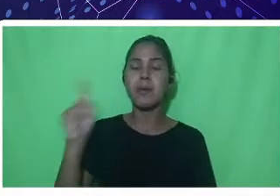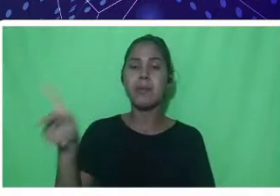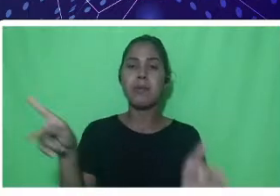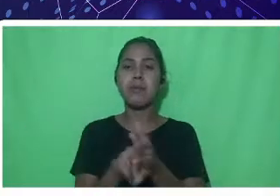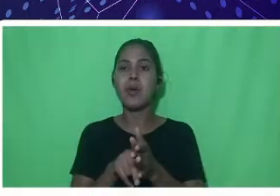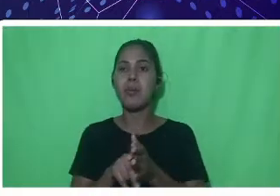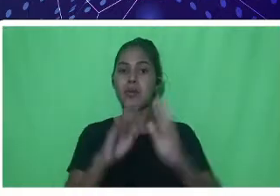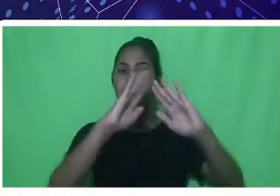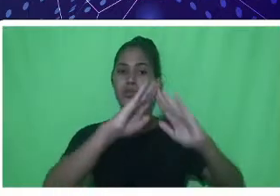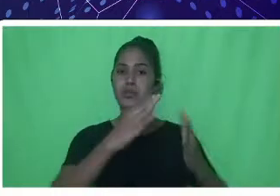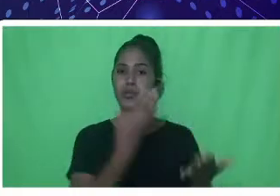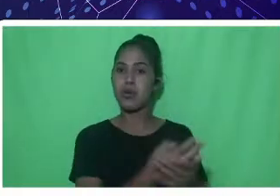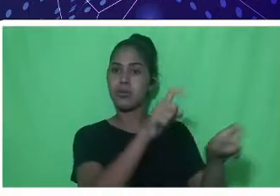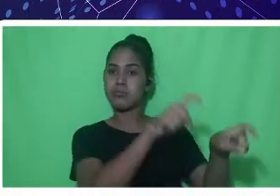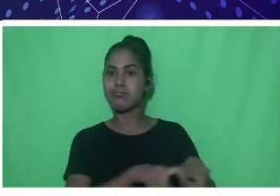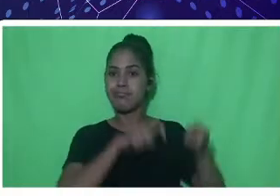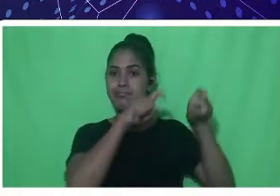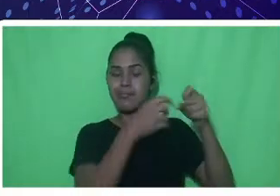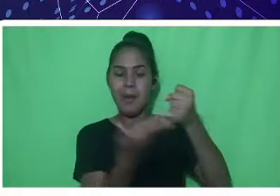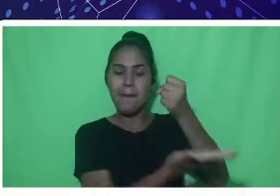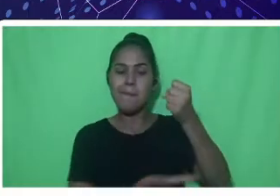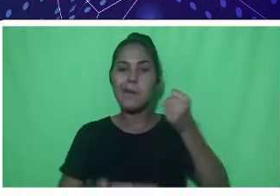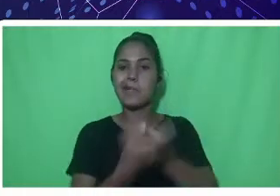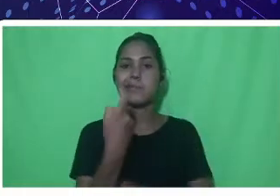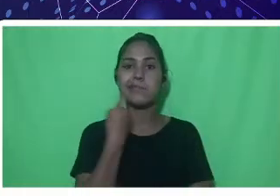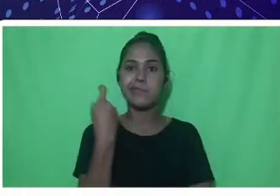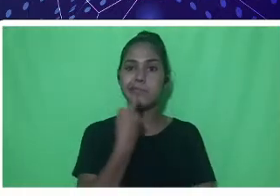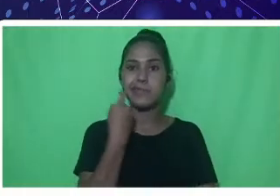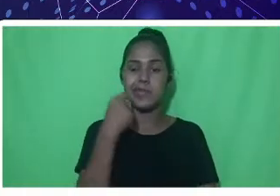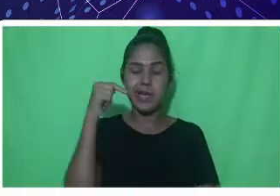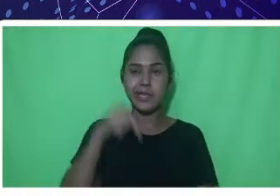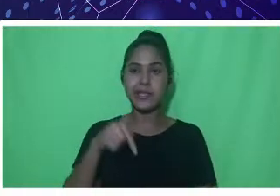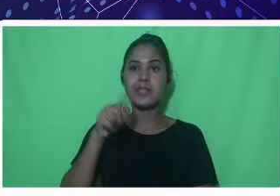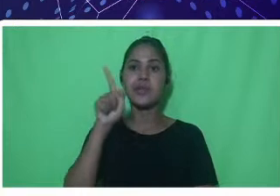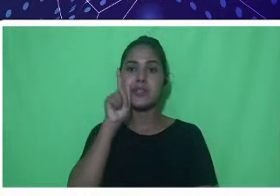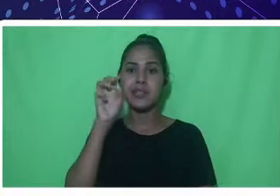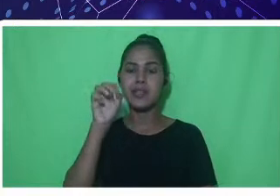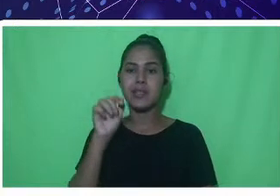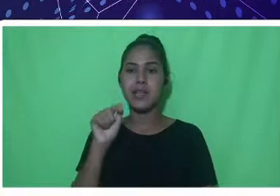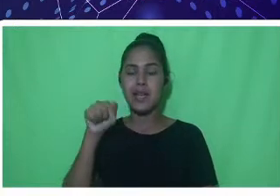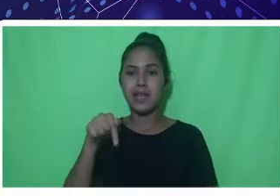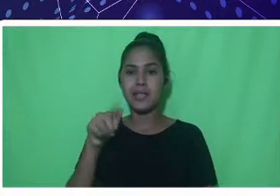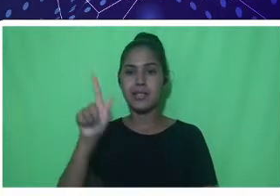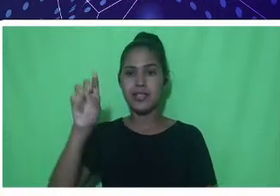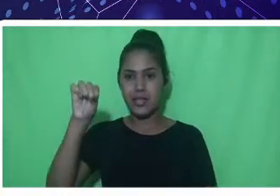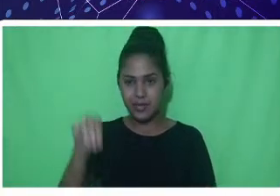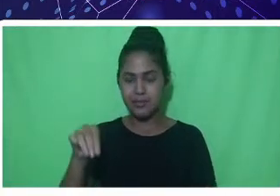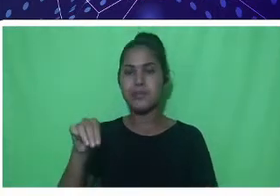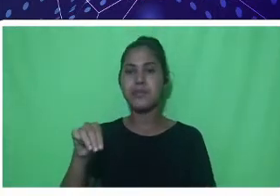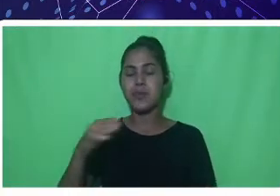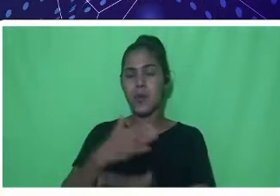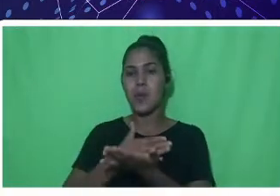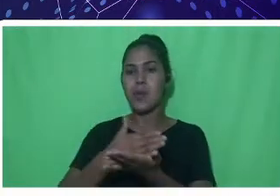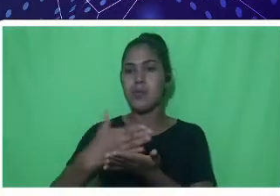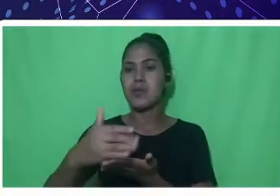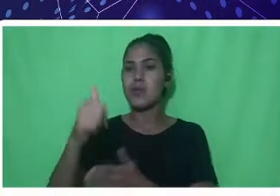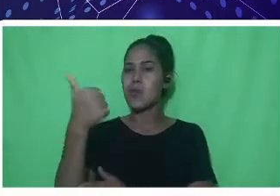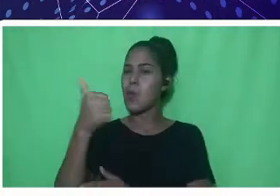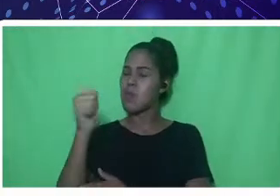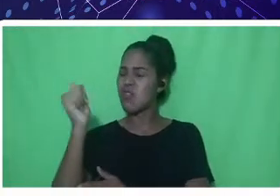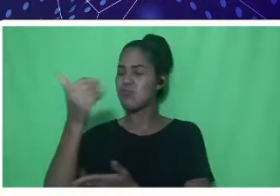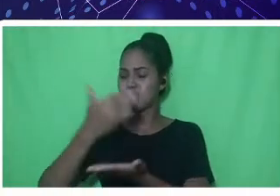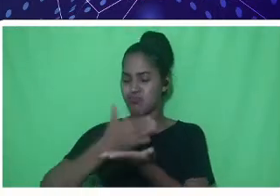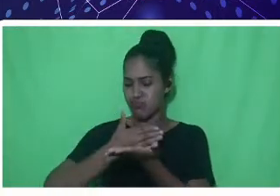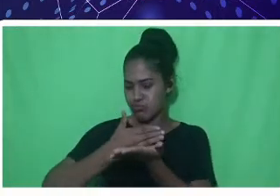de piscicultura e a guarda mirim. Por meio da resolução 12, de 19 de agosto de 2011, o CONSUM,